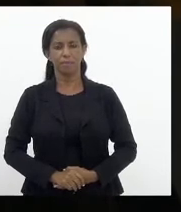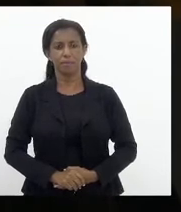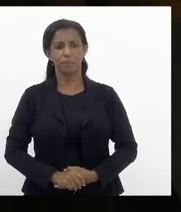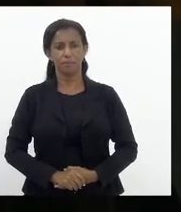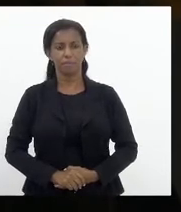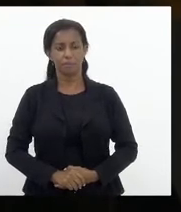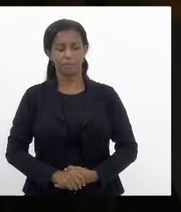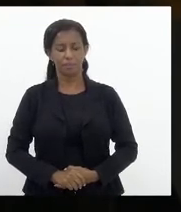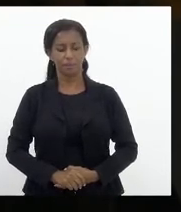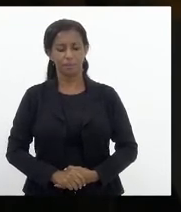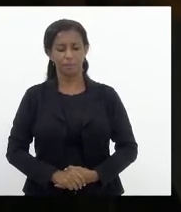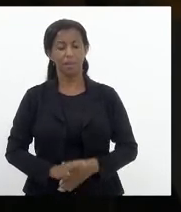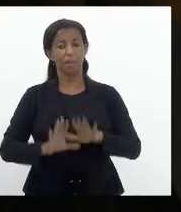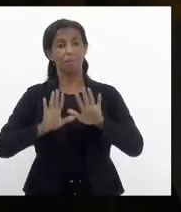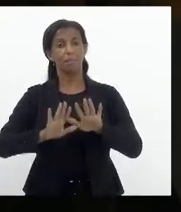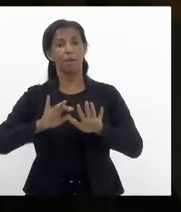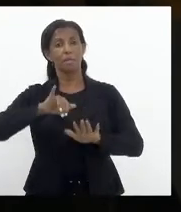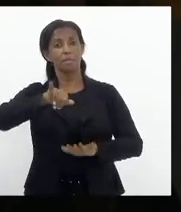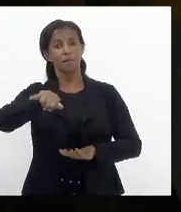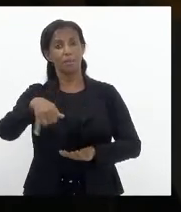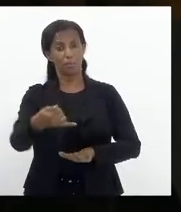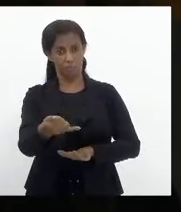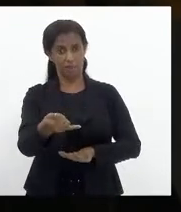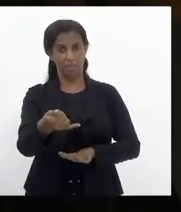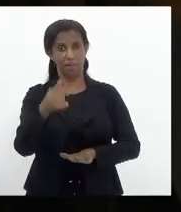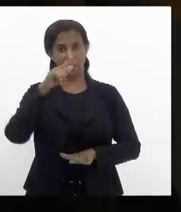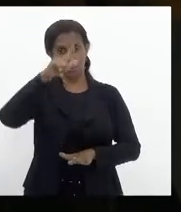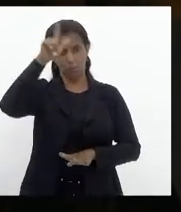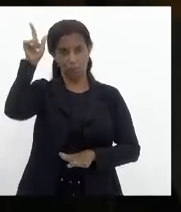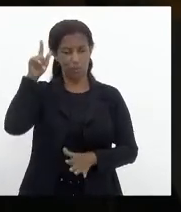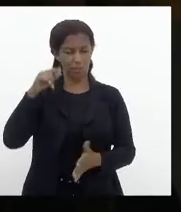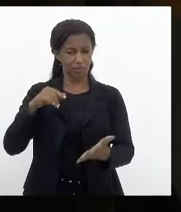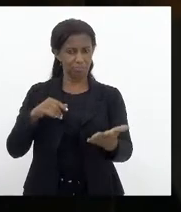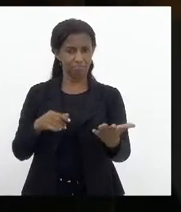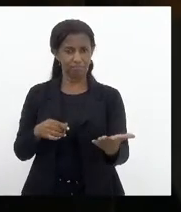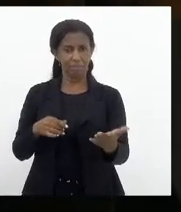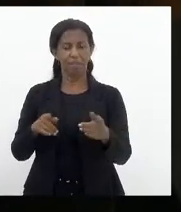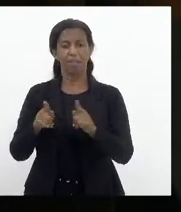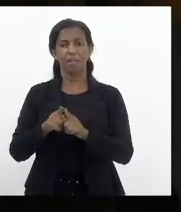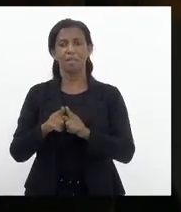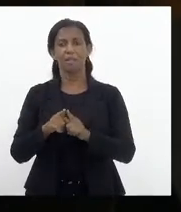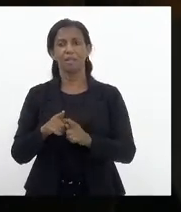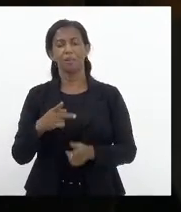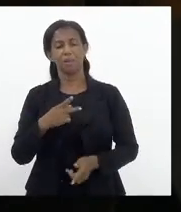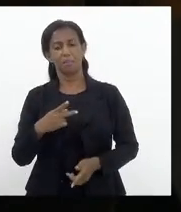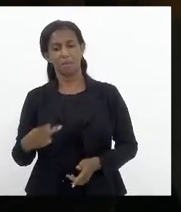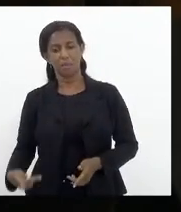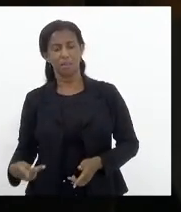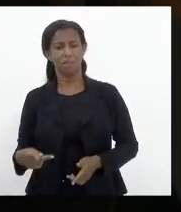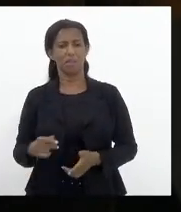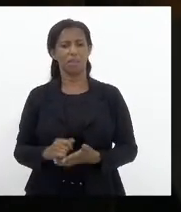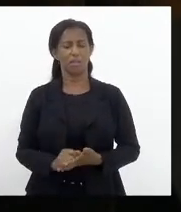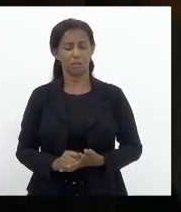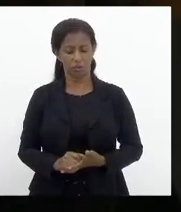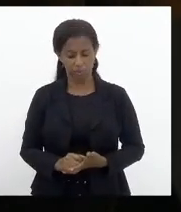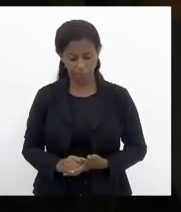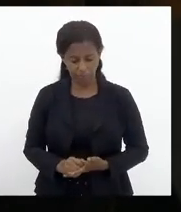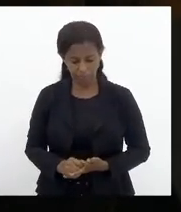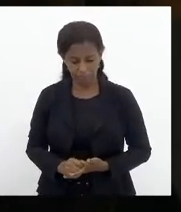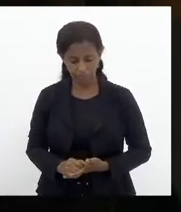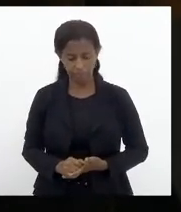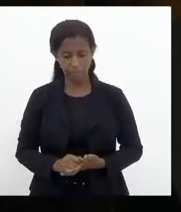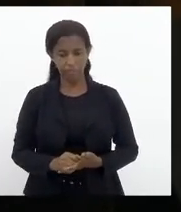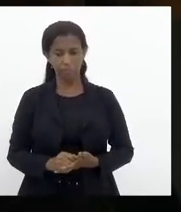mas aproveitando o ensejo, Luiz, que aqui está, aqui embaixo, presidente, junto com a Márcia, do Singipol, eu